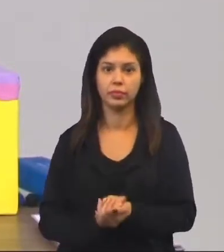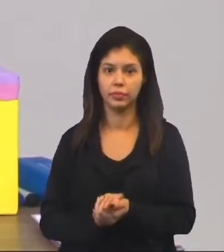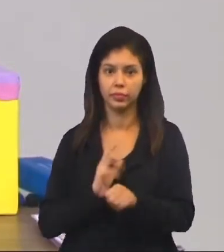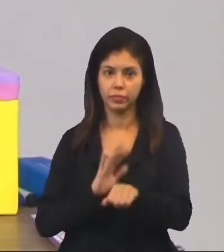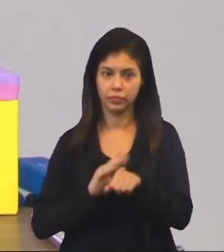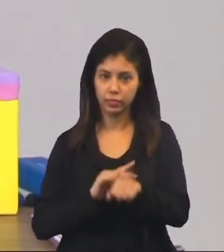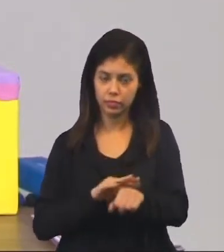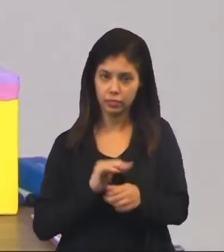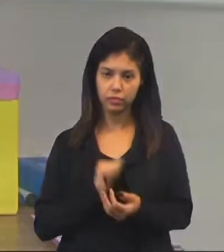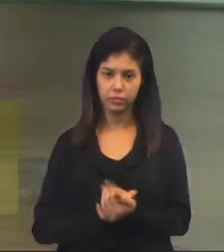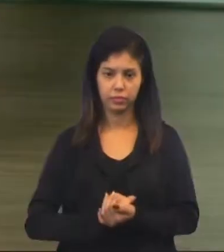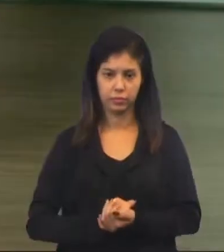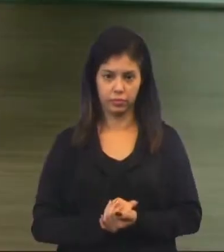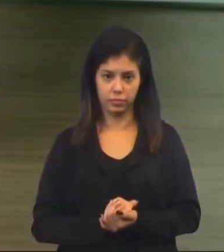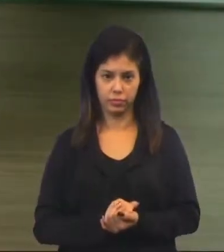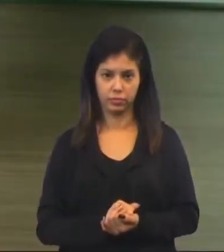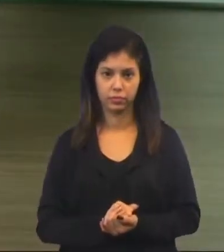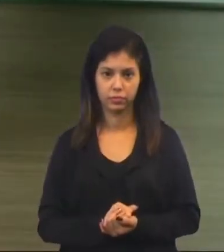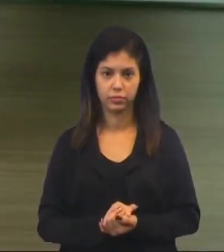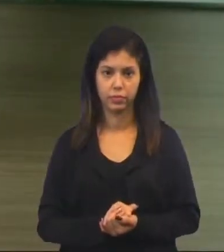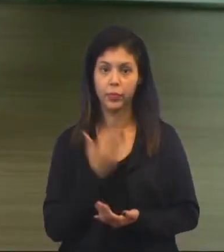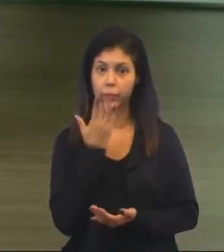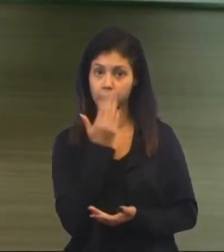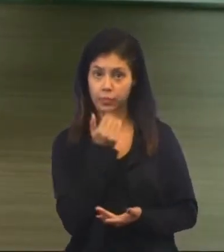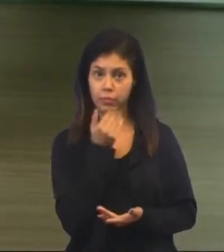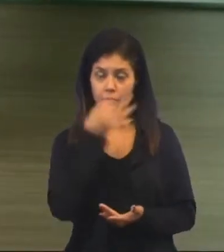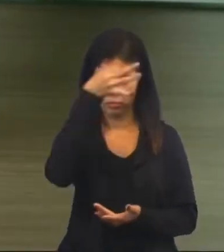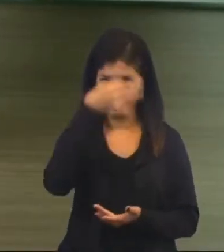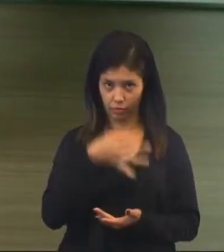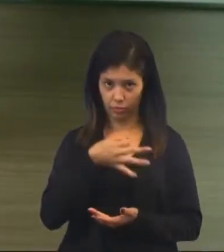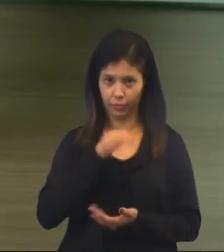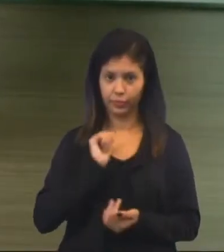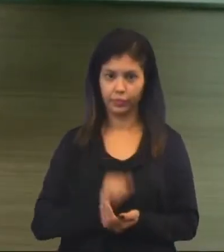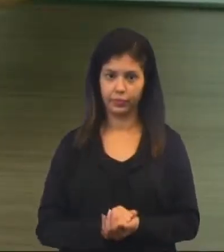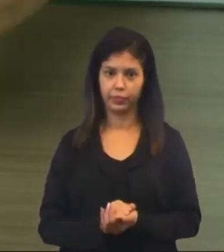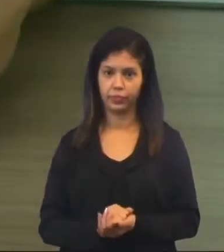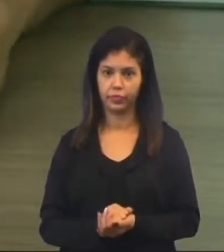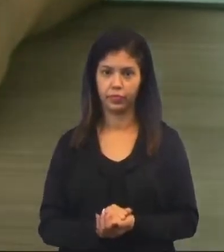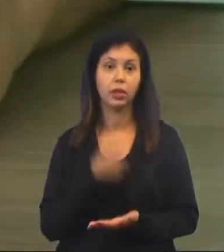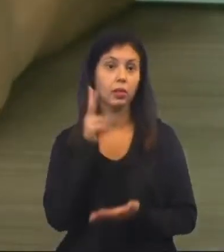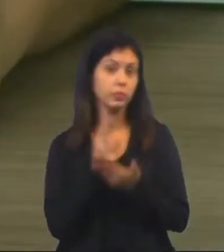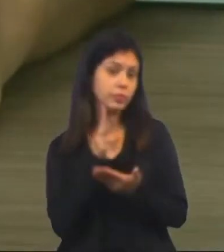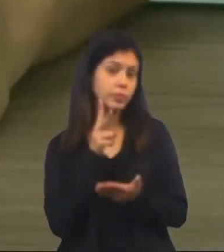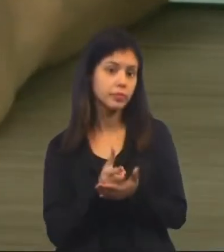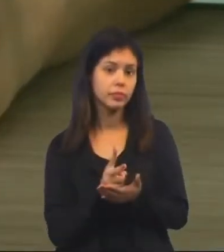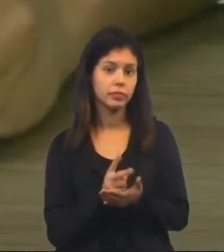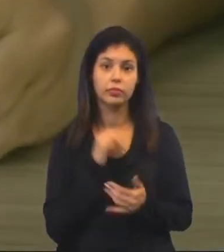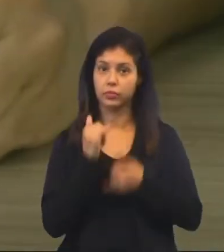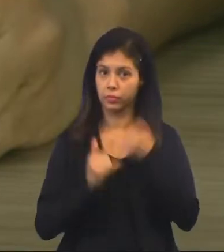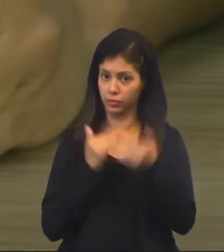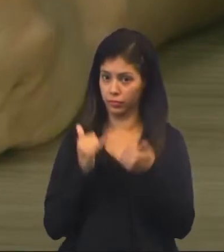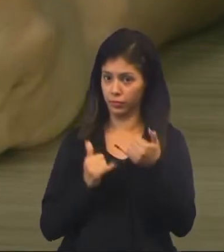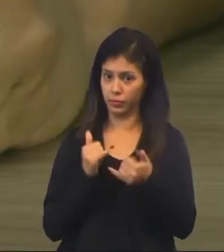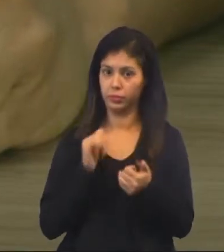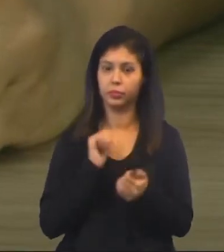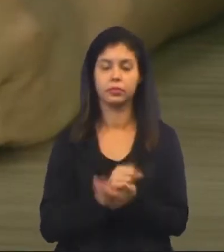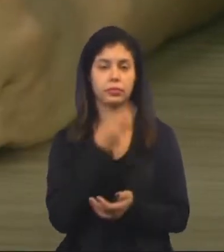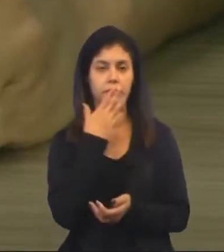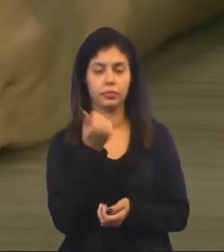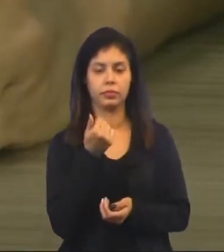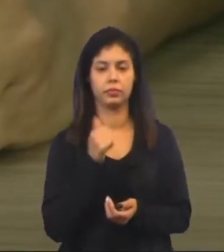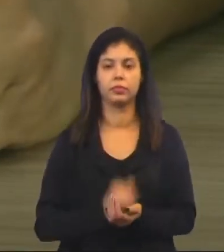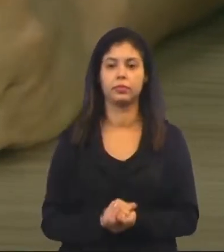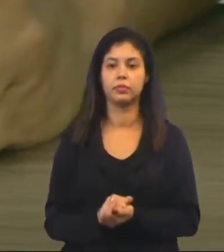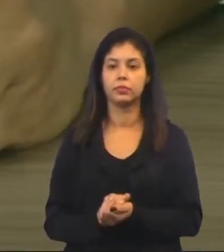esta doença, tá? Se alimentar bem, limpar sempre os seus brinquedos, tá bom?